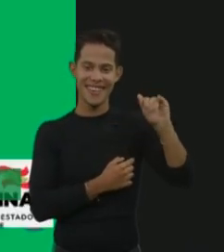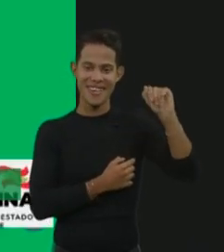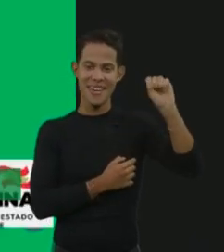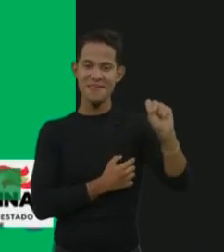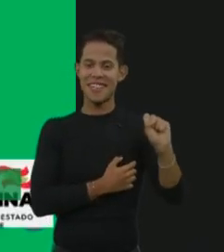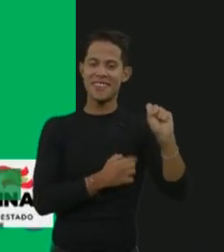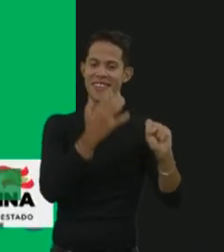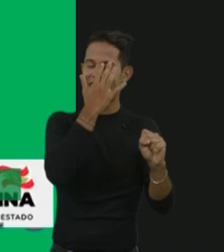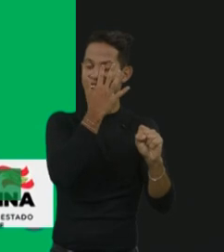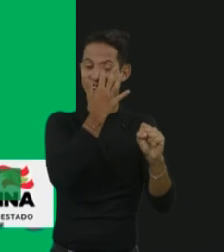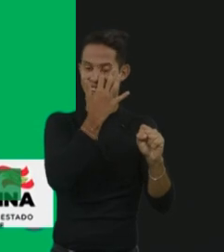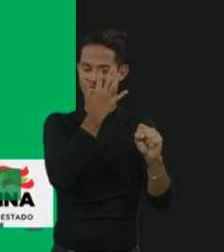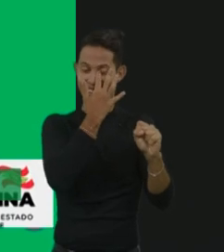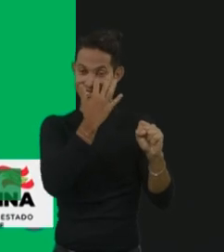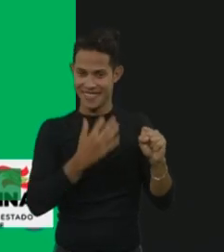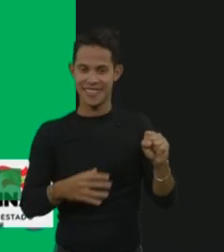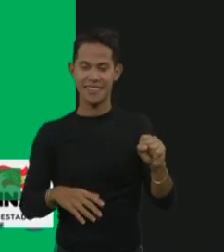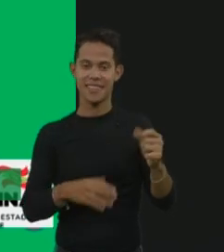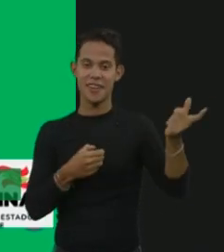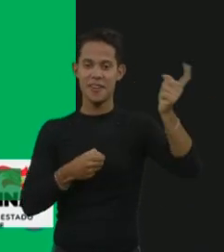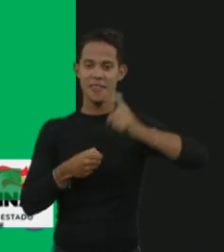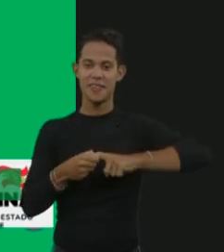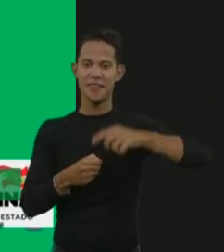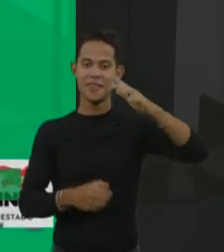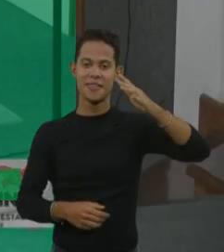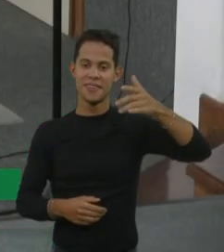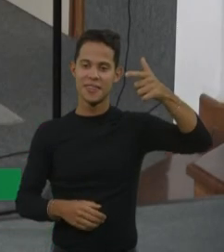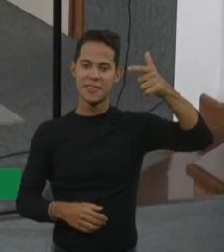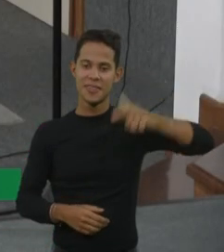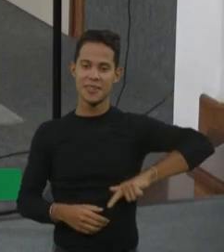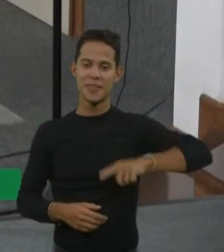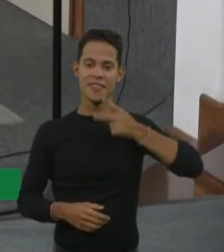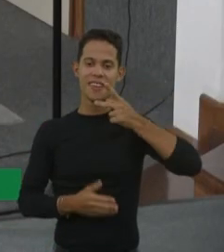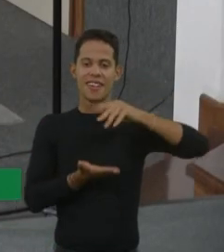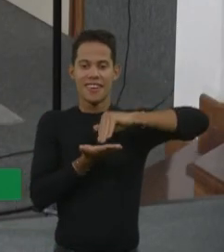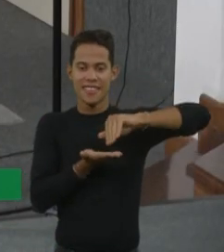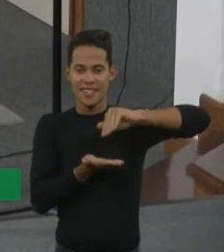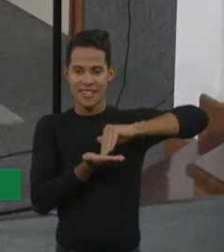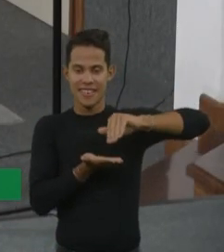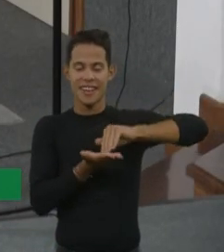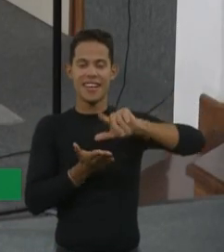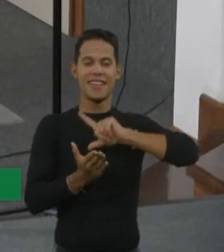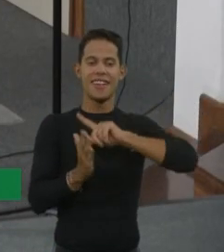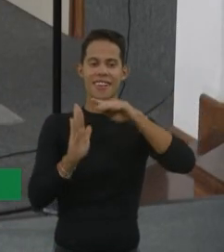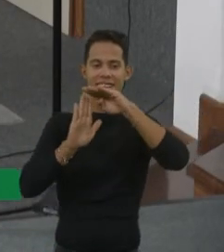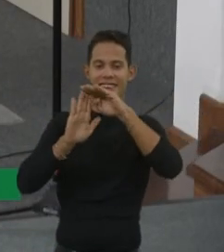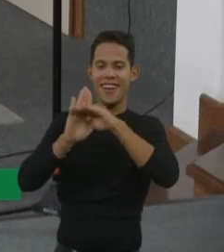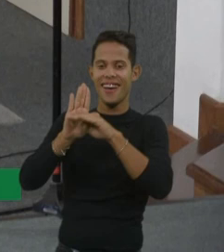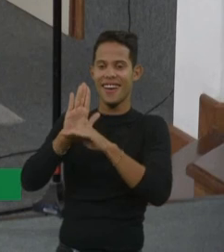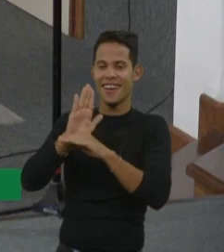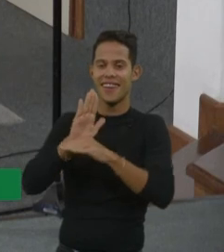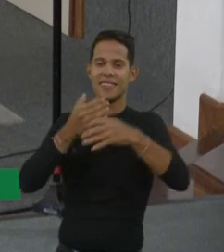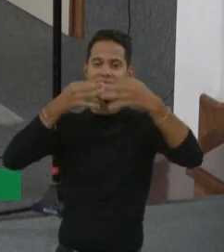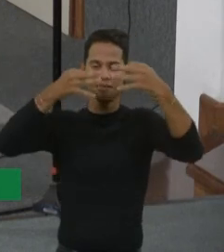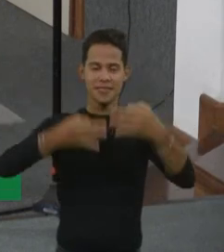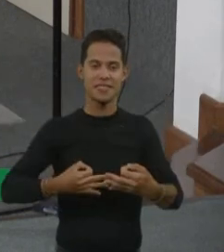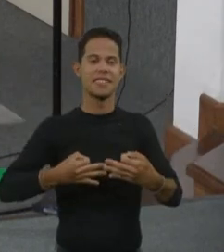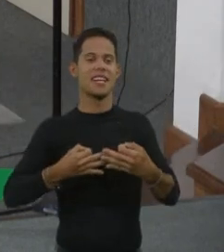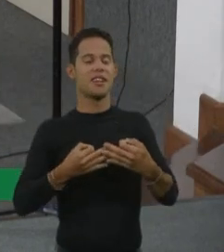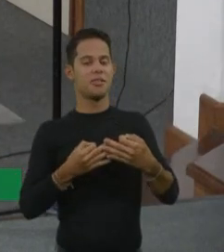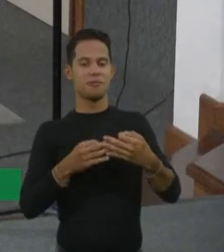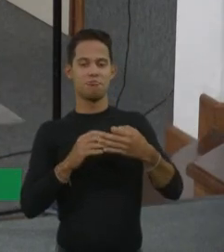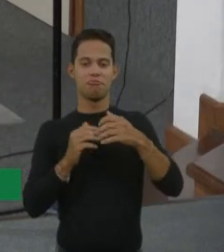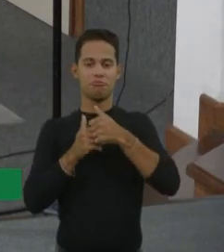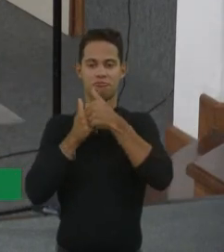tem, novamente, volto a falar bem da secretaria, né? A gente tem os protocolos muito bem estabelecidos, redondinhos, é